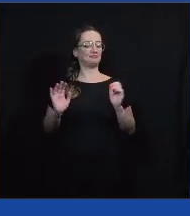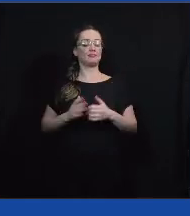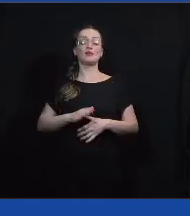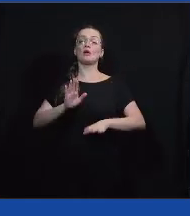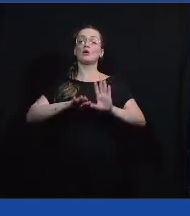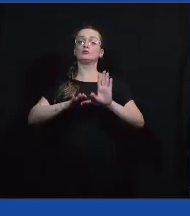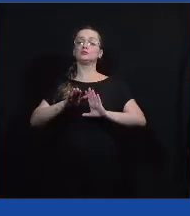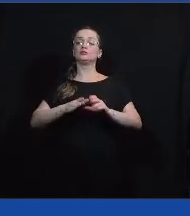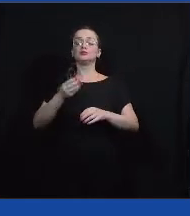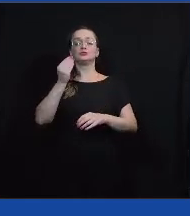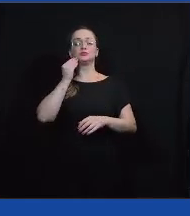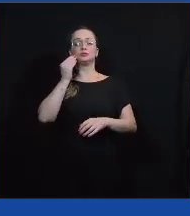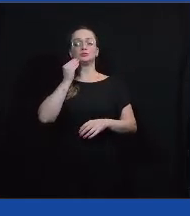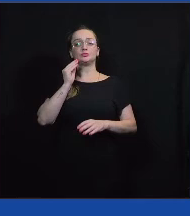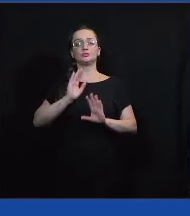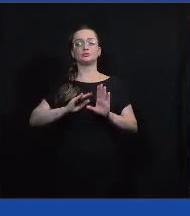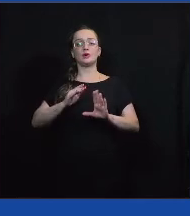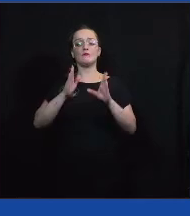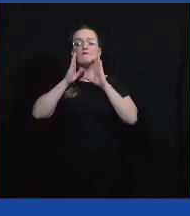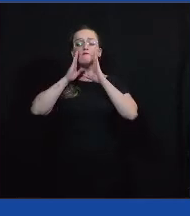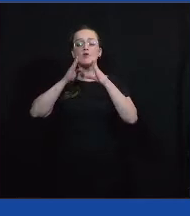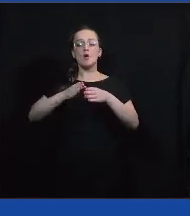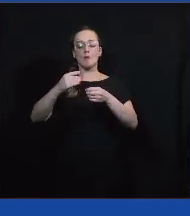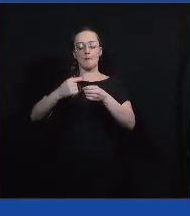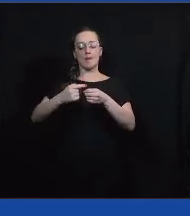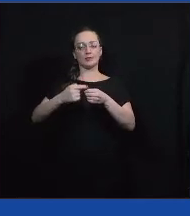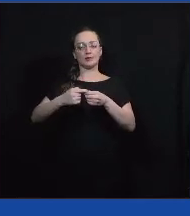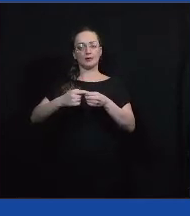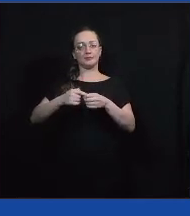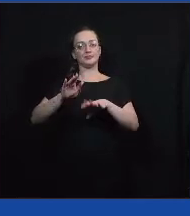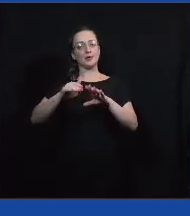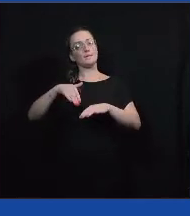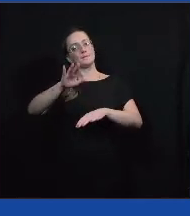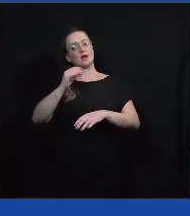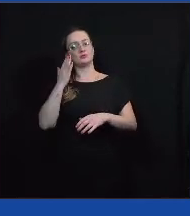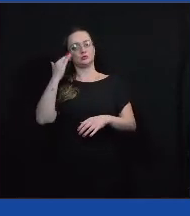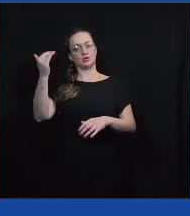programas, assim, mais focados em municípios talvez seriam mais sucesso.